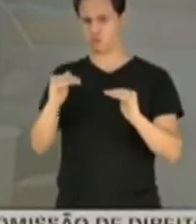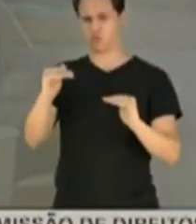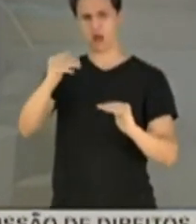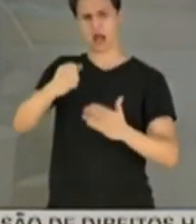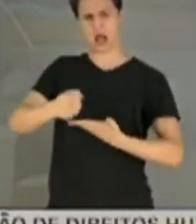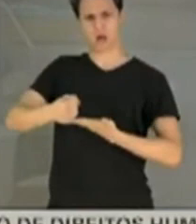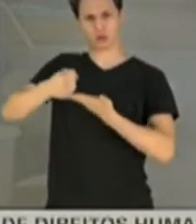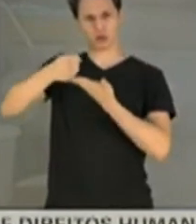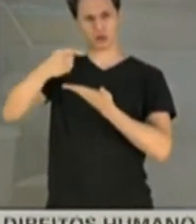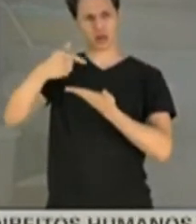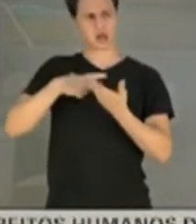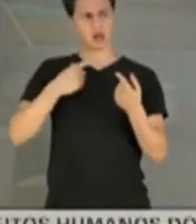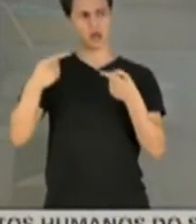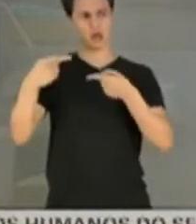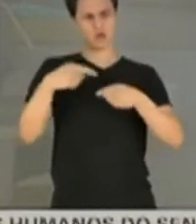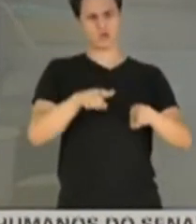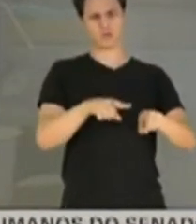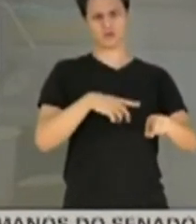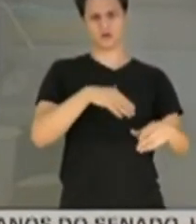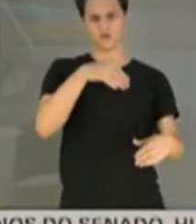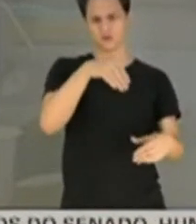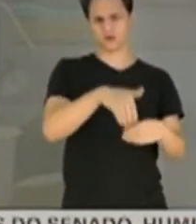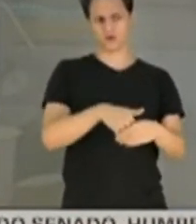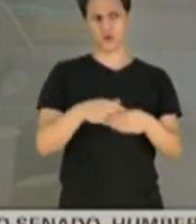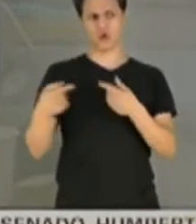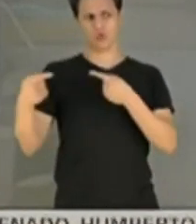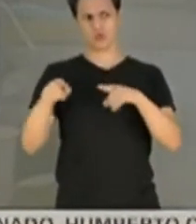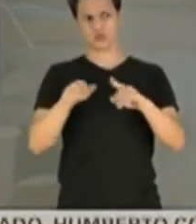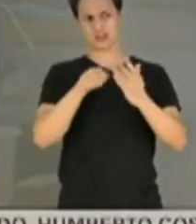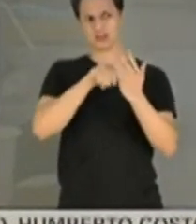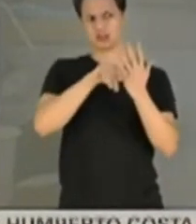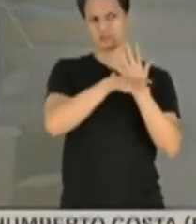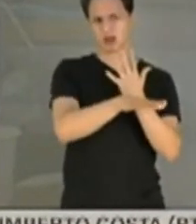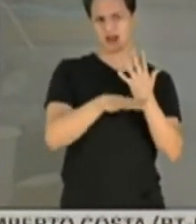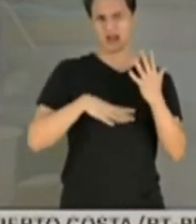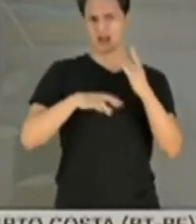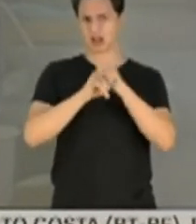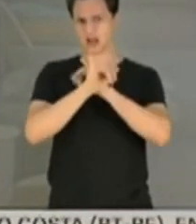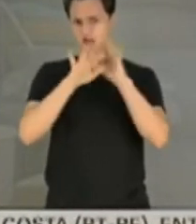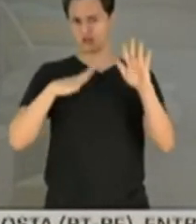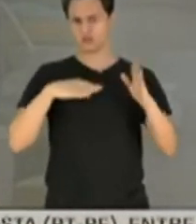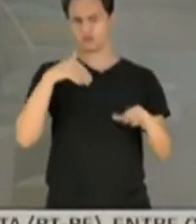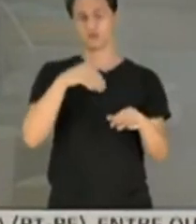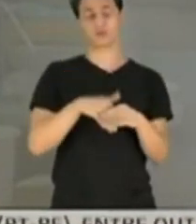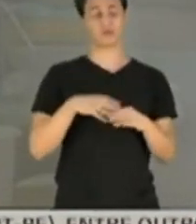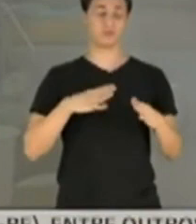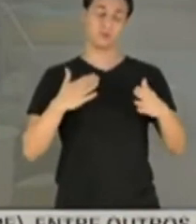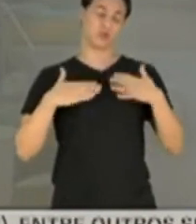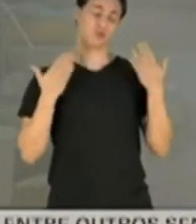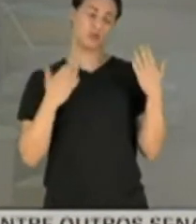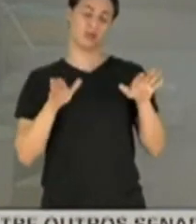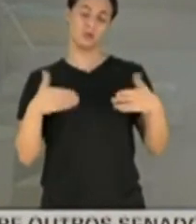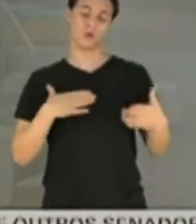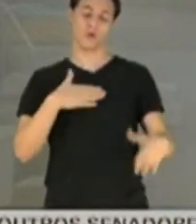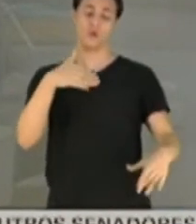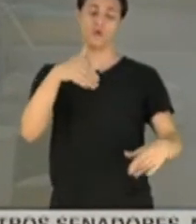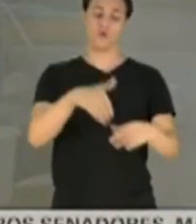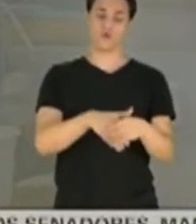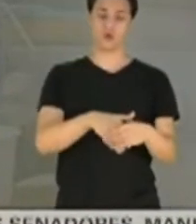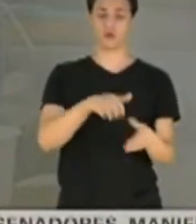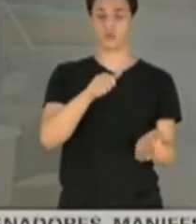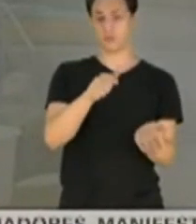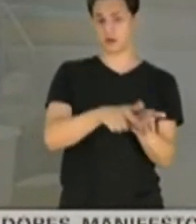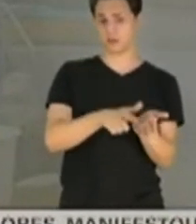a segurança do voto. presidente, o tempo de Contra a transparência do voto. É isso que me assusta. Obrigado. Então, o voto auditável é um direito